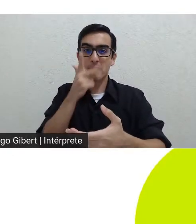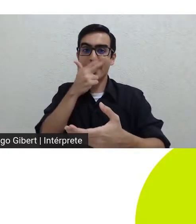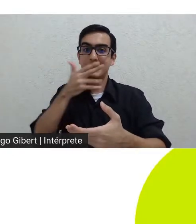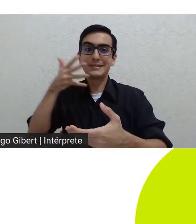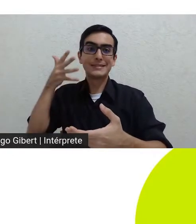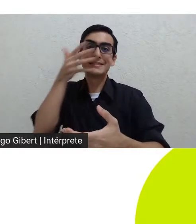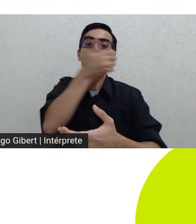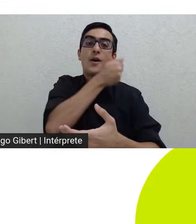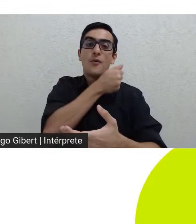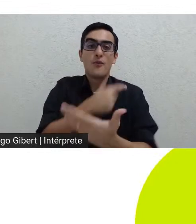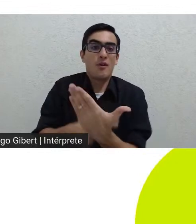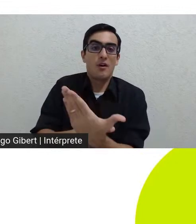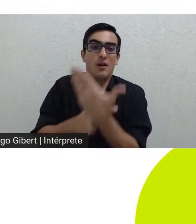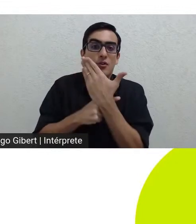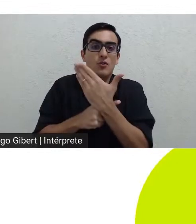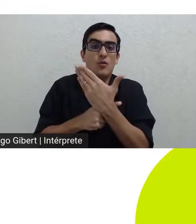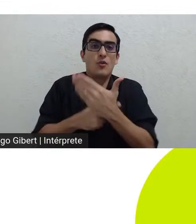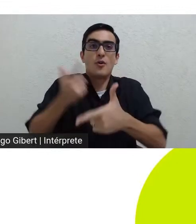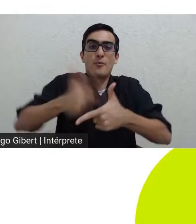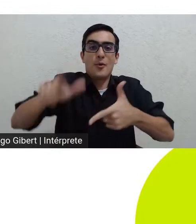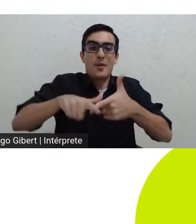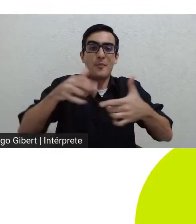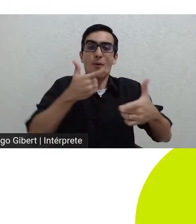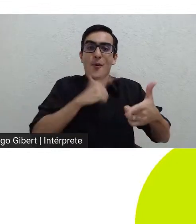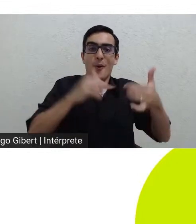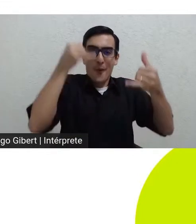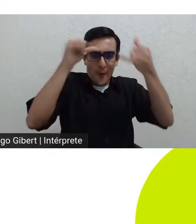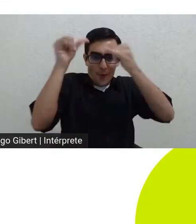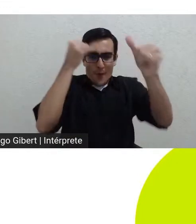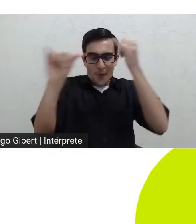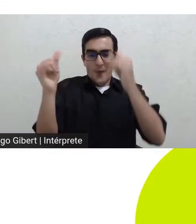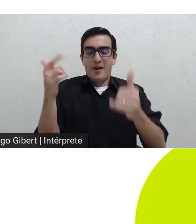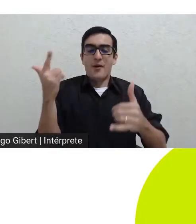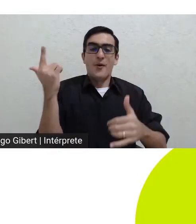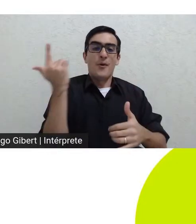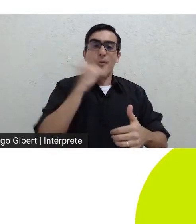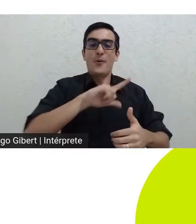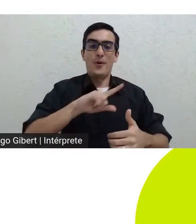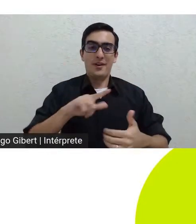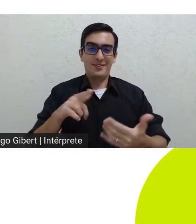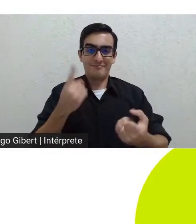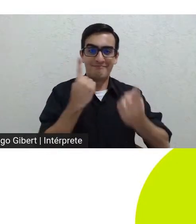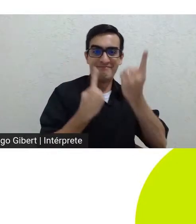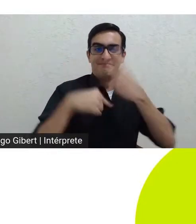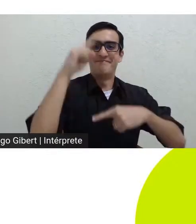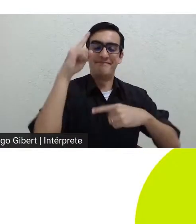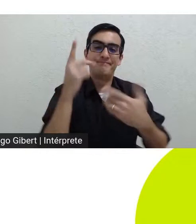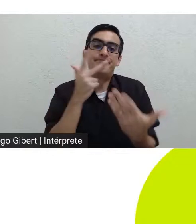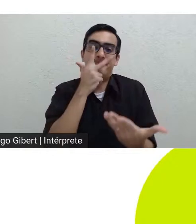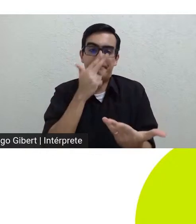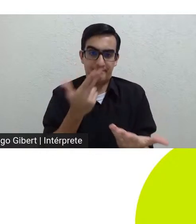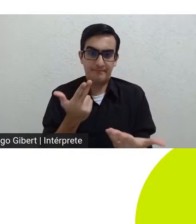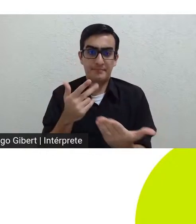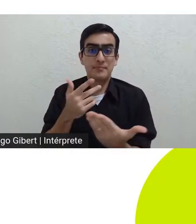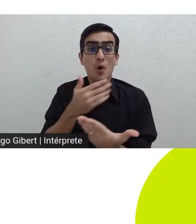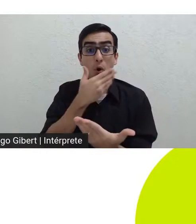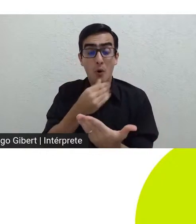todos os seus problemas um vestígio de subjetivação que não chegava a